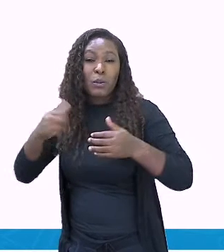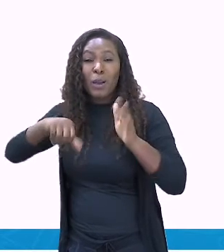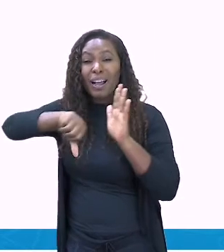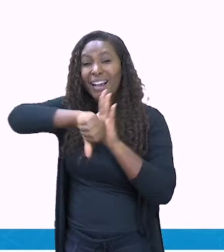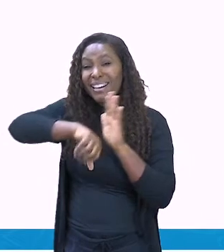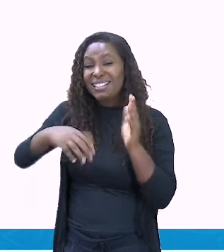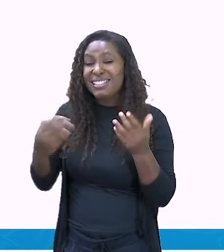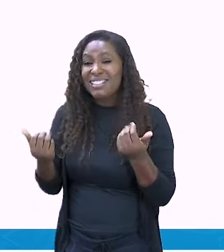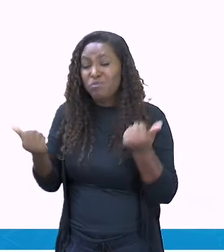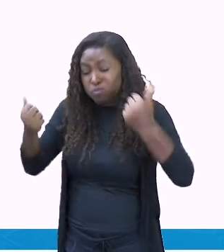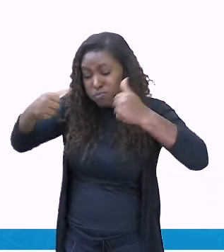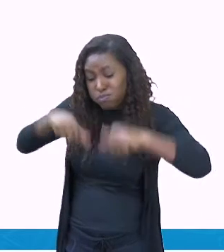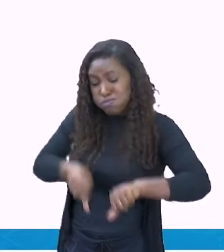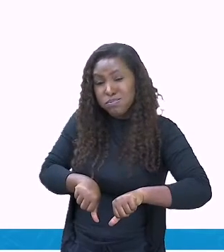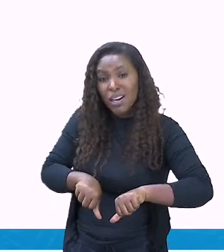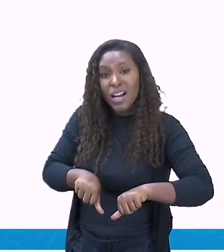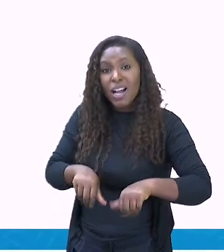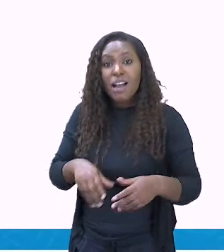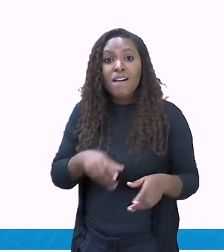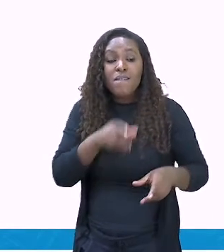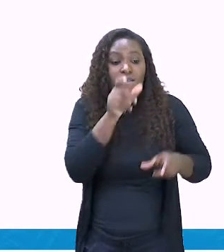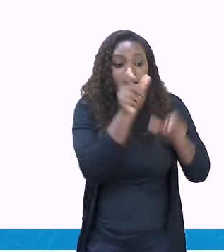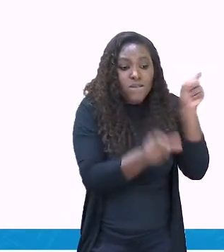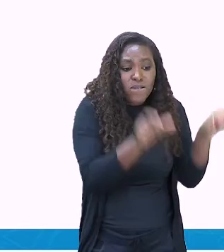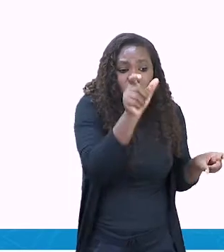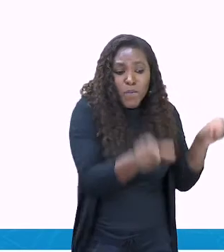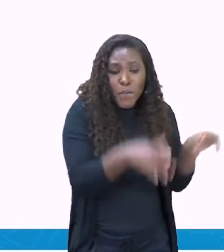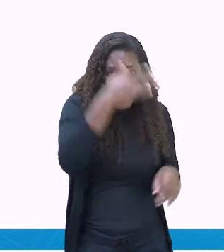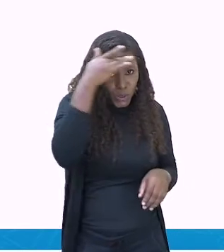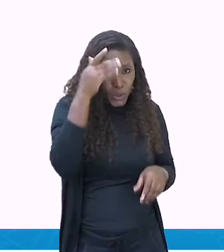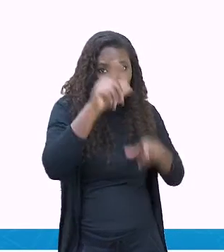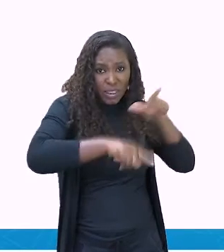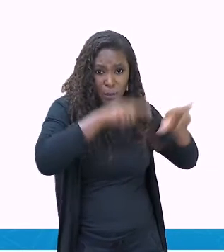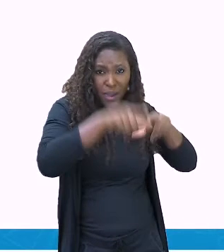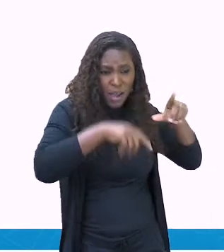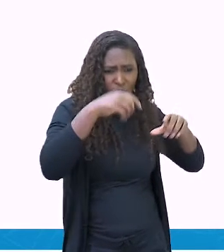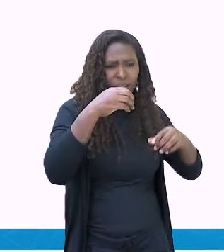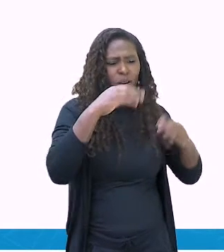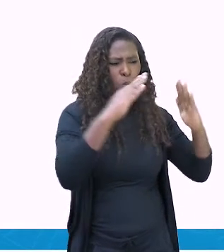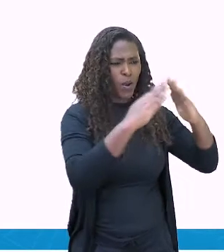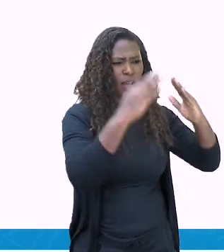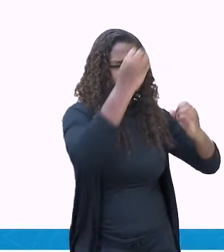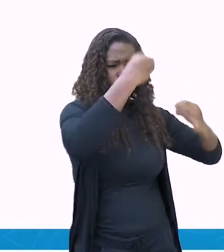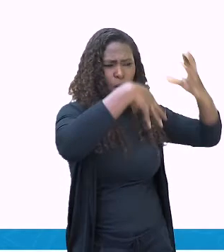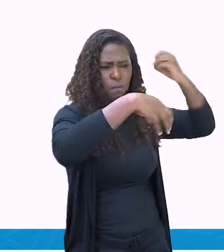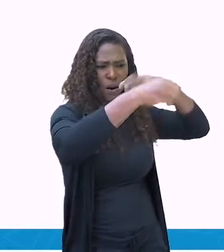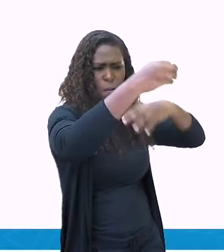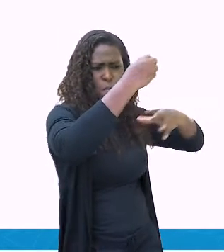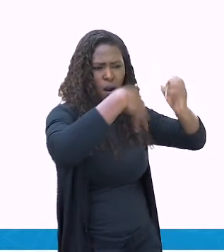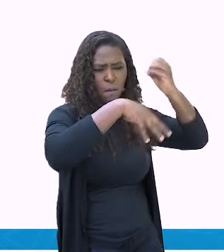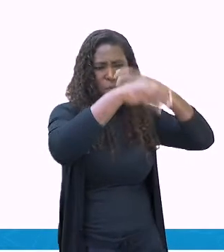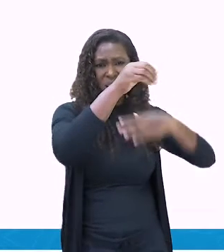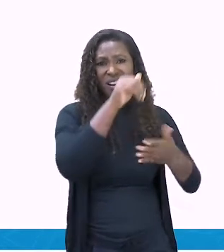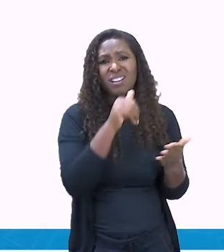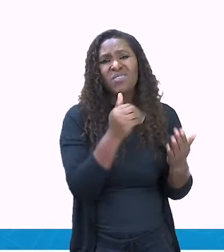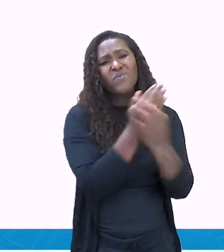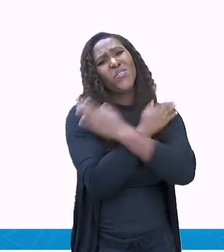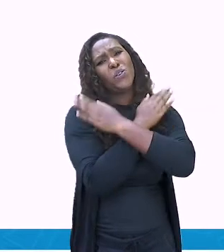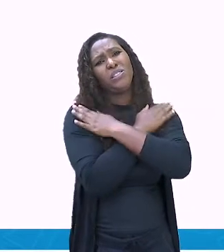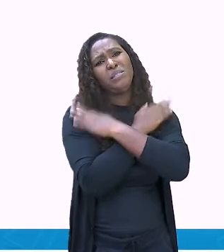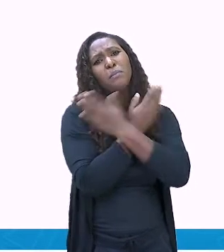ficaram desempregados e começaram a fazer seus shows nas ruas. Então, 1967,